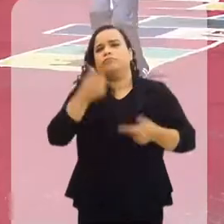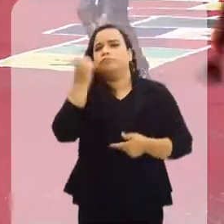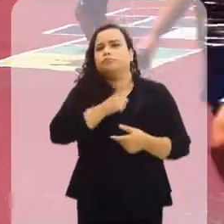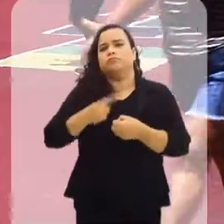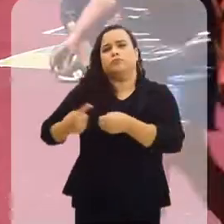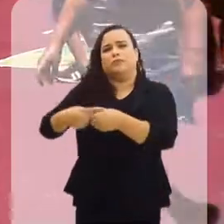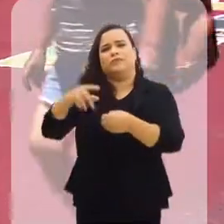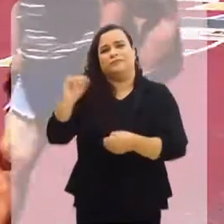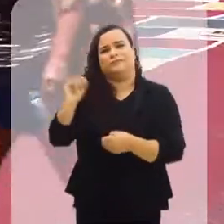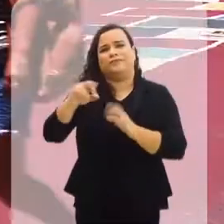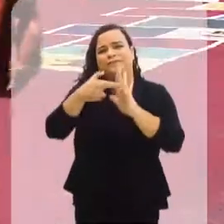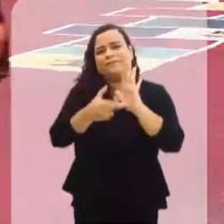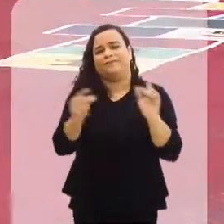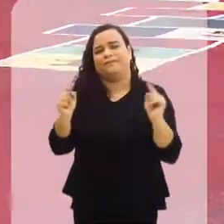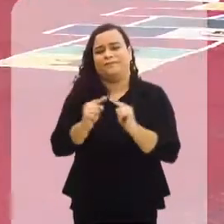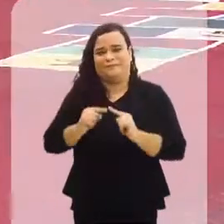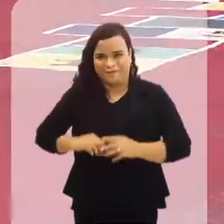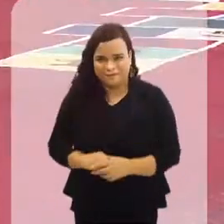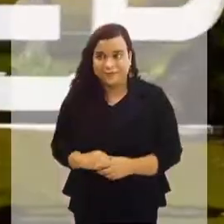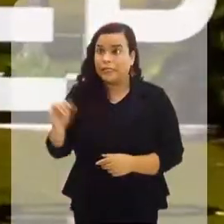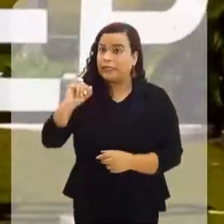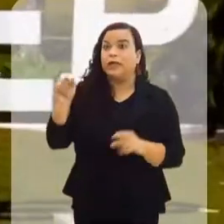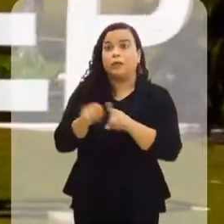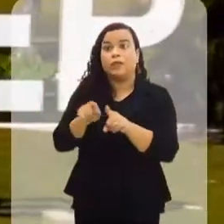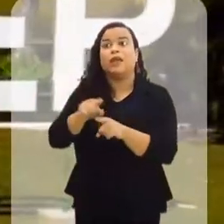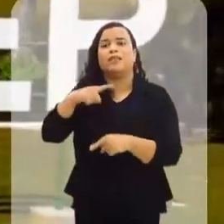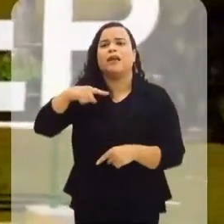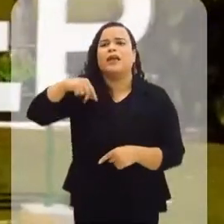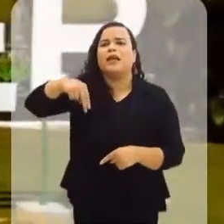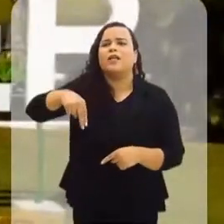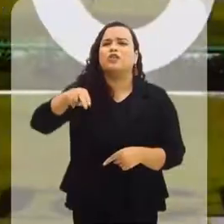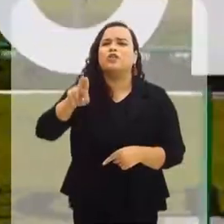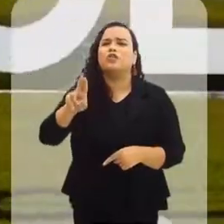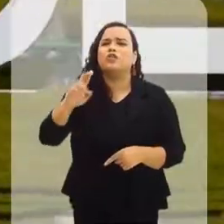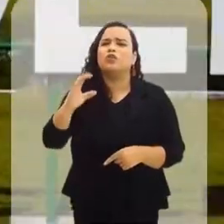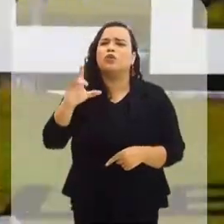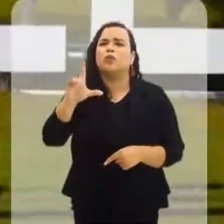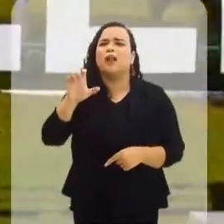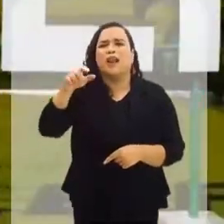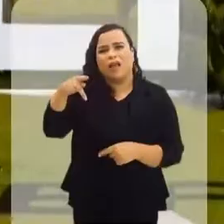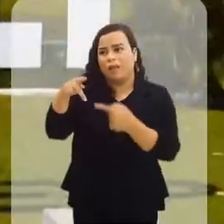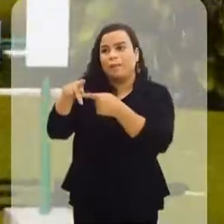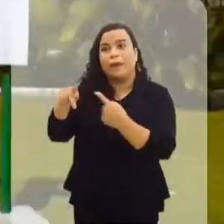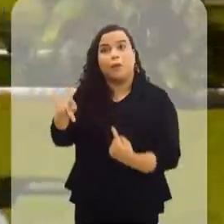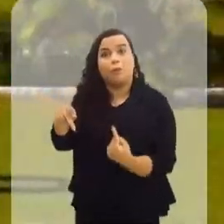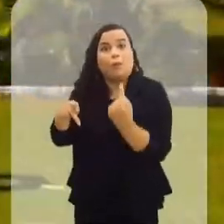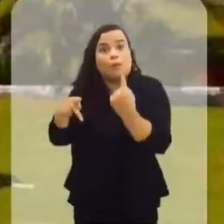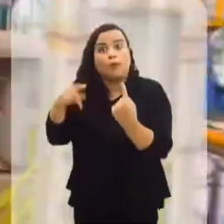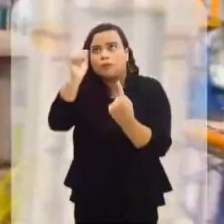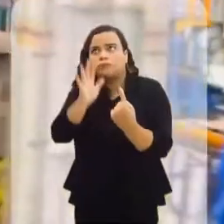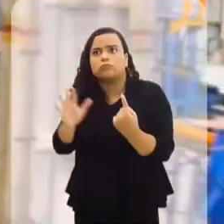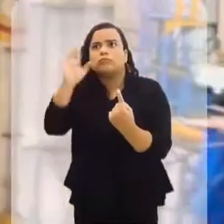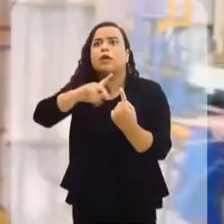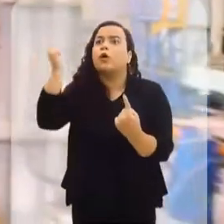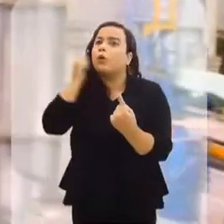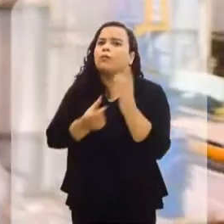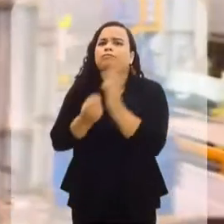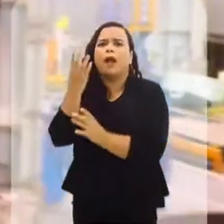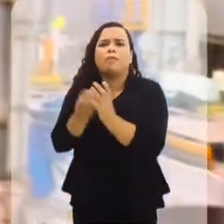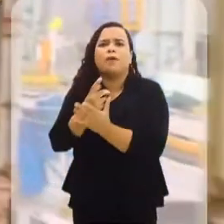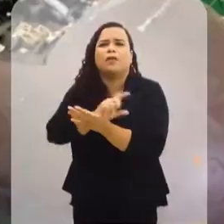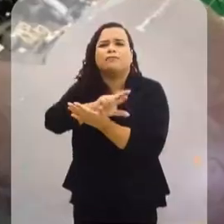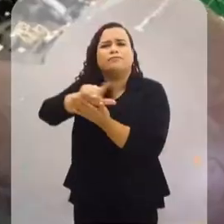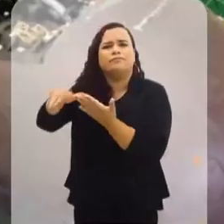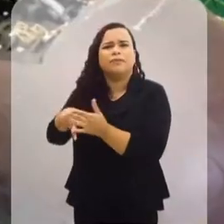exercer essas atividades no município. Em Itaguaí também está instalada a Nuclep, única empresa nacional capaz de produzir